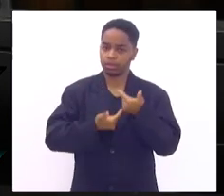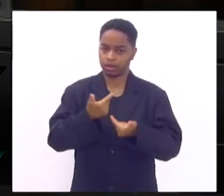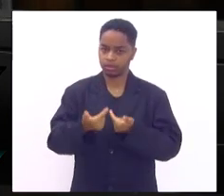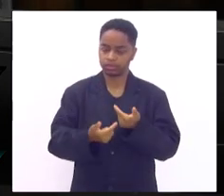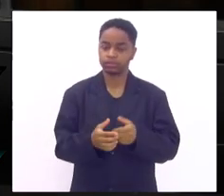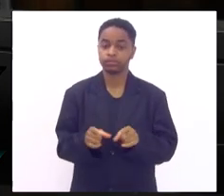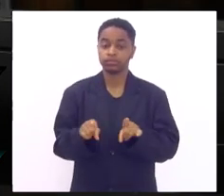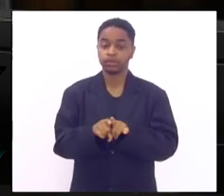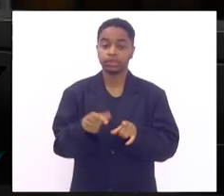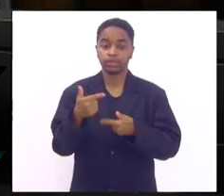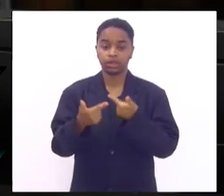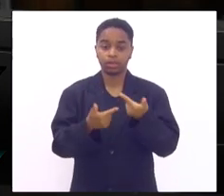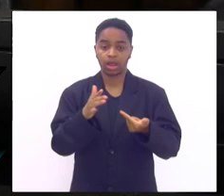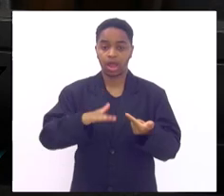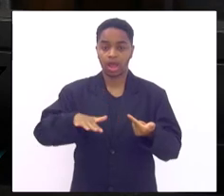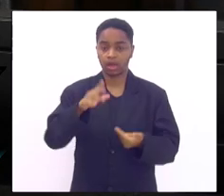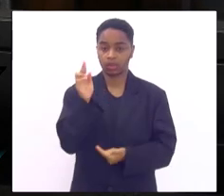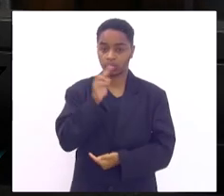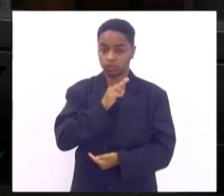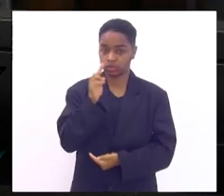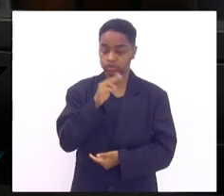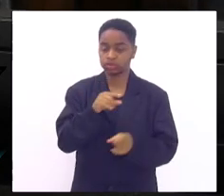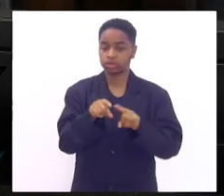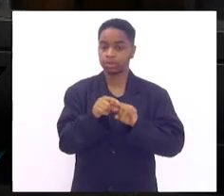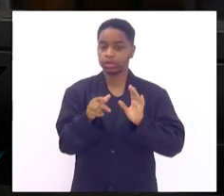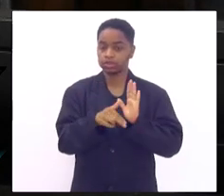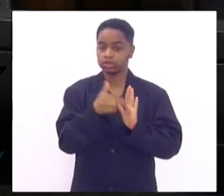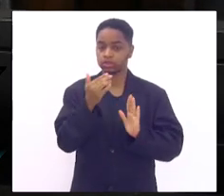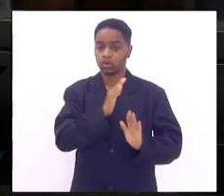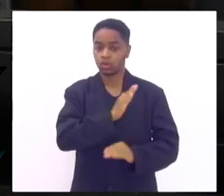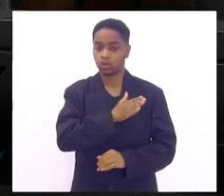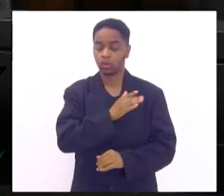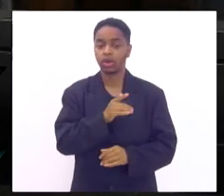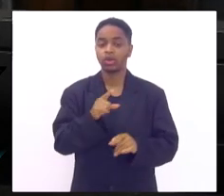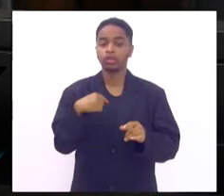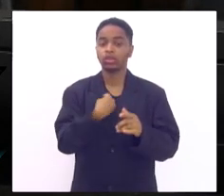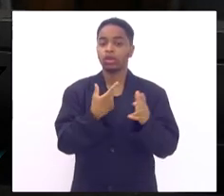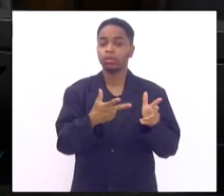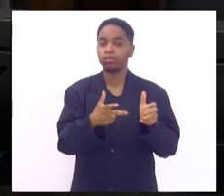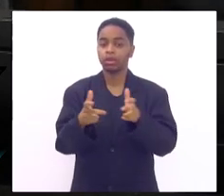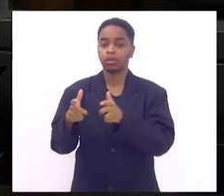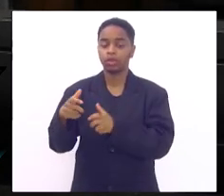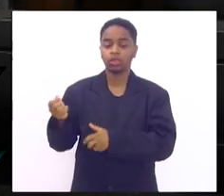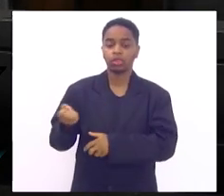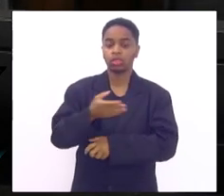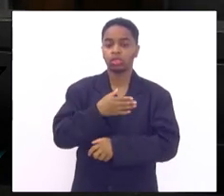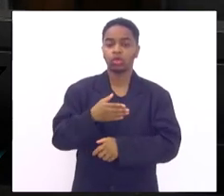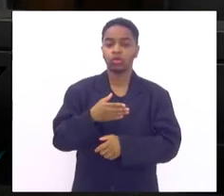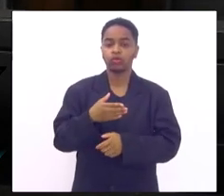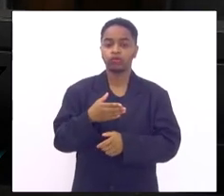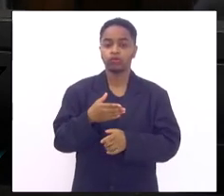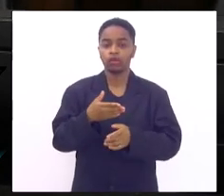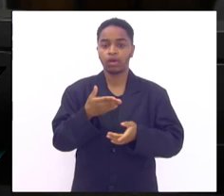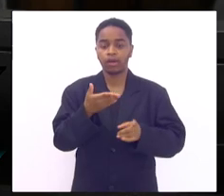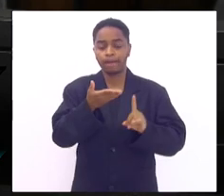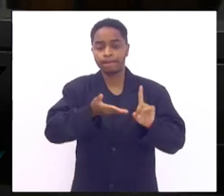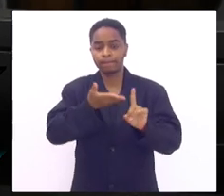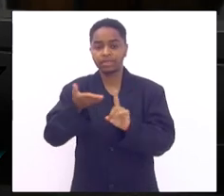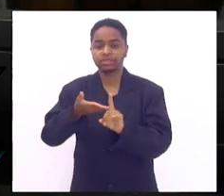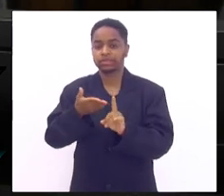trabalhando na emergência e com o cirurgião vascular o que a gente pôde perceber é a quantidade enorme de pacientes diabéticos que levados a amputação